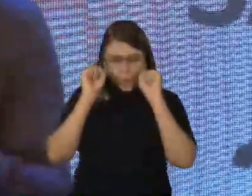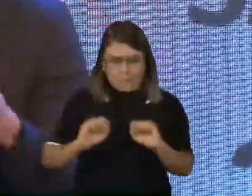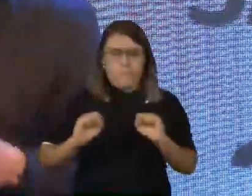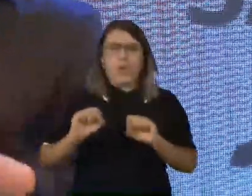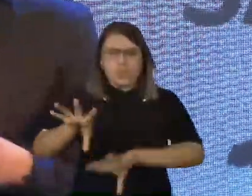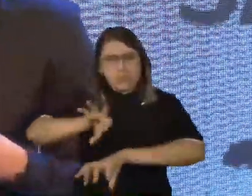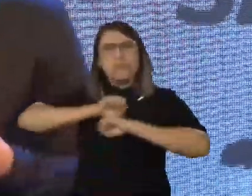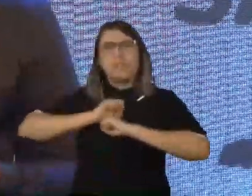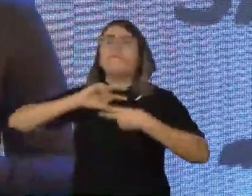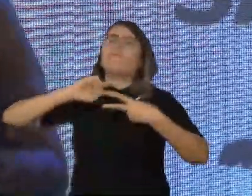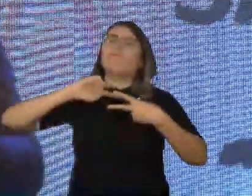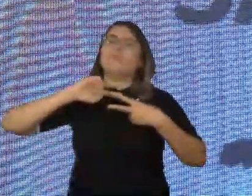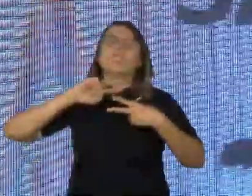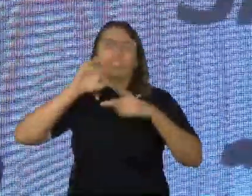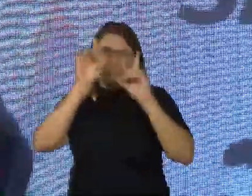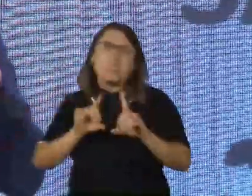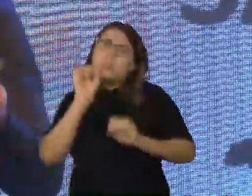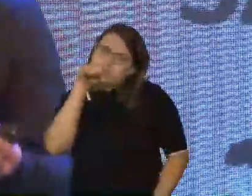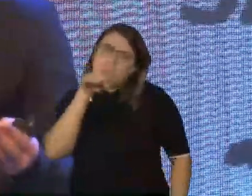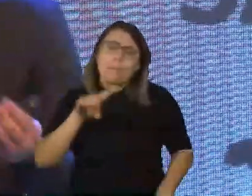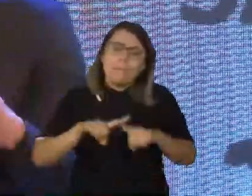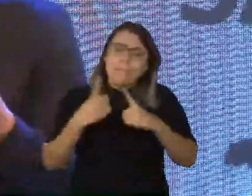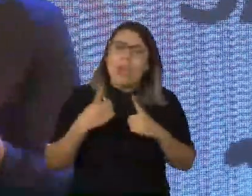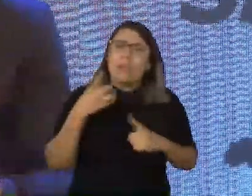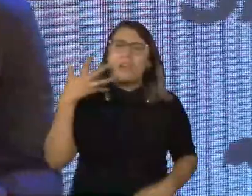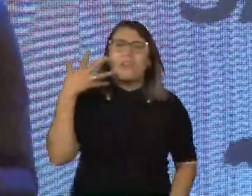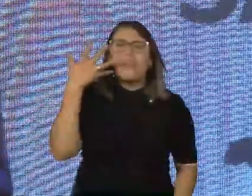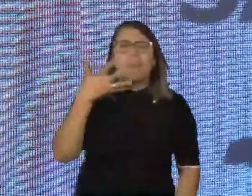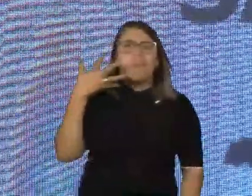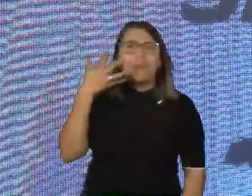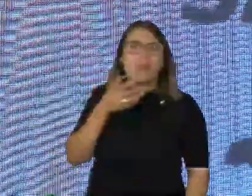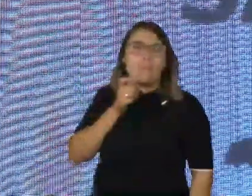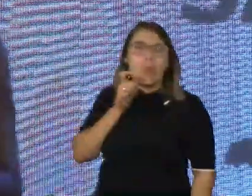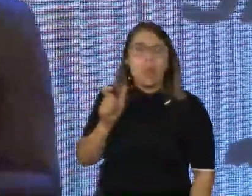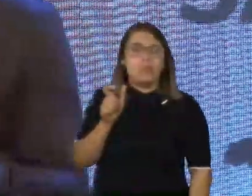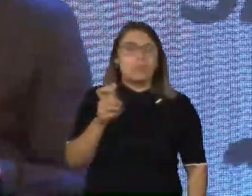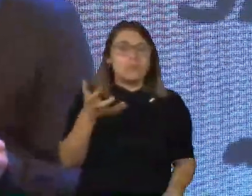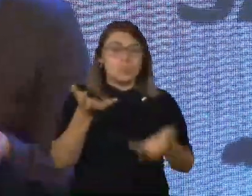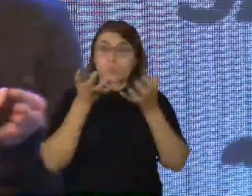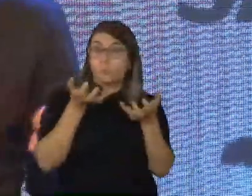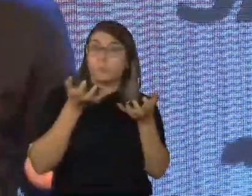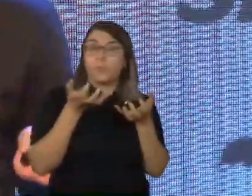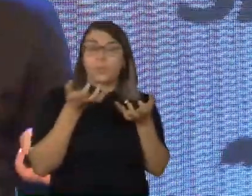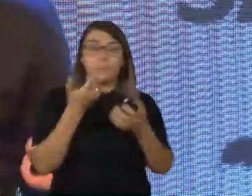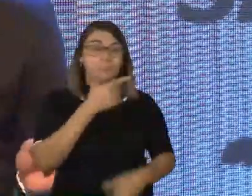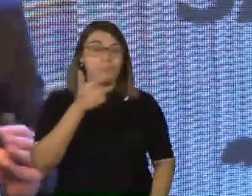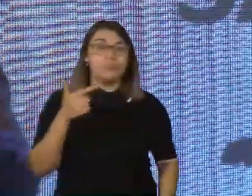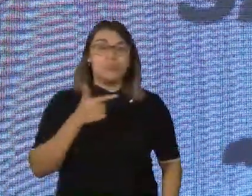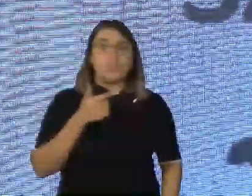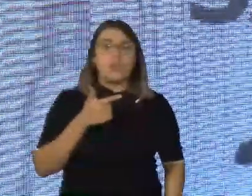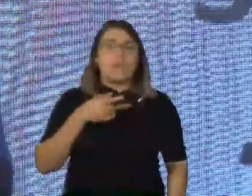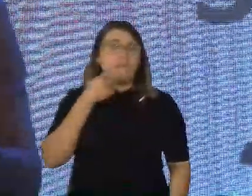deficiência? Sim. Mas é como se eu tivesse um discurso prontamente falado para tentar sanar algo que não precisa ser sanado,